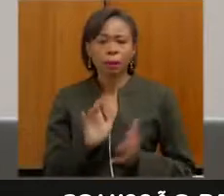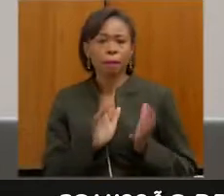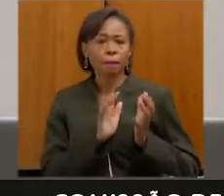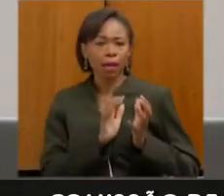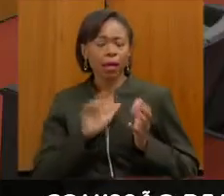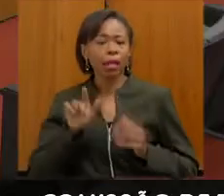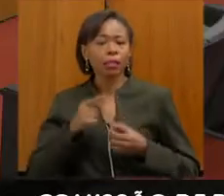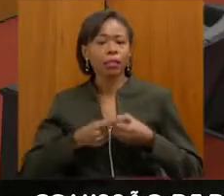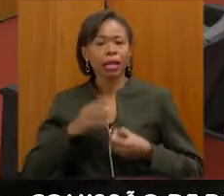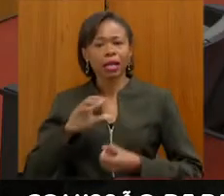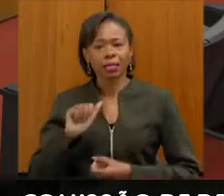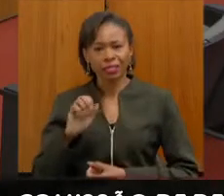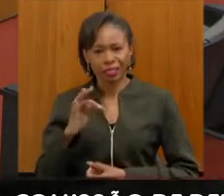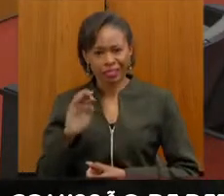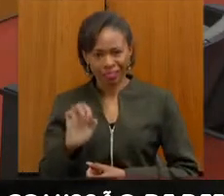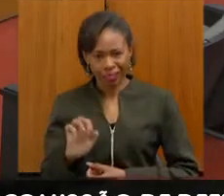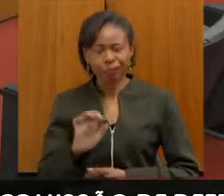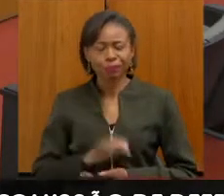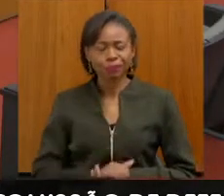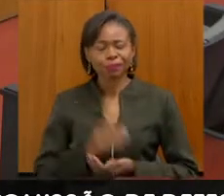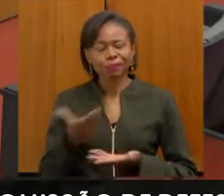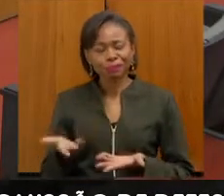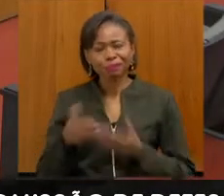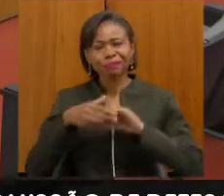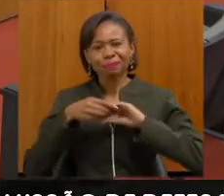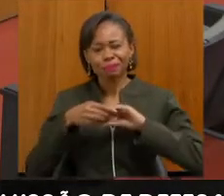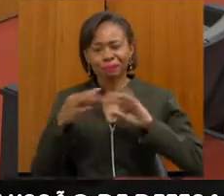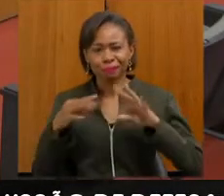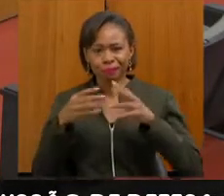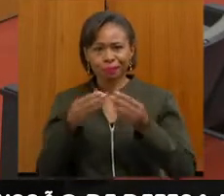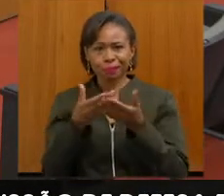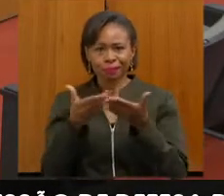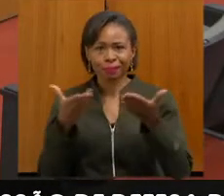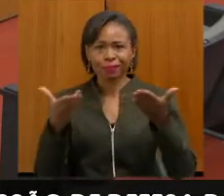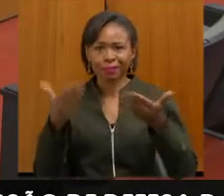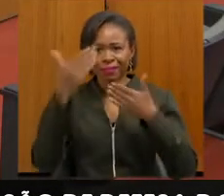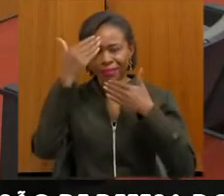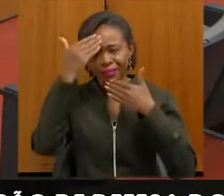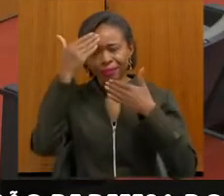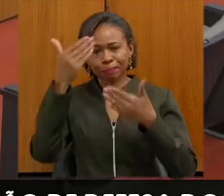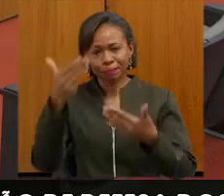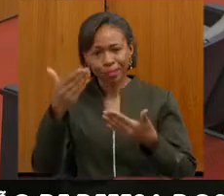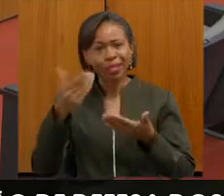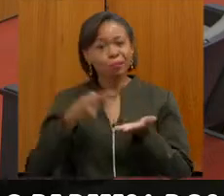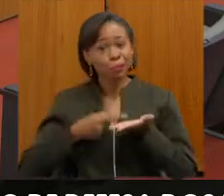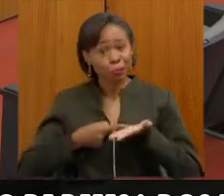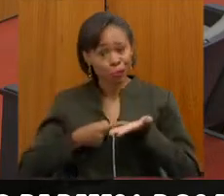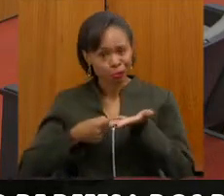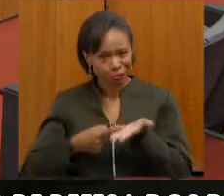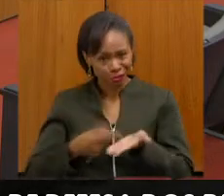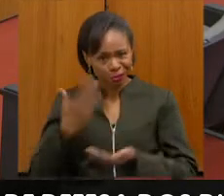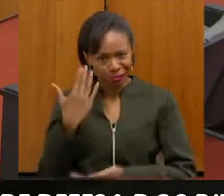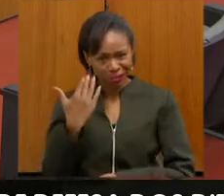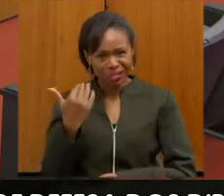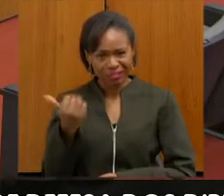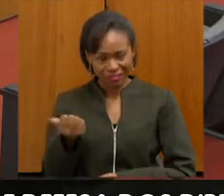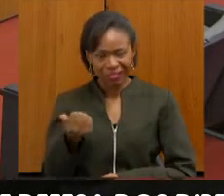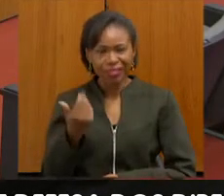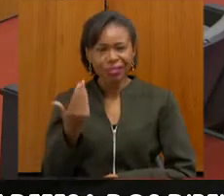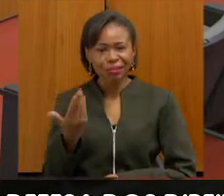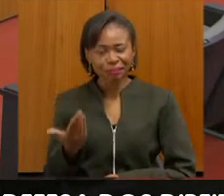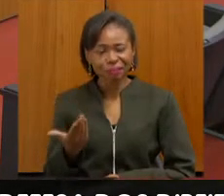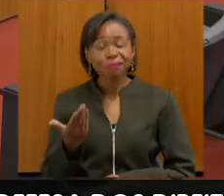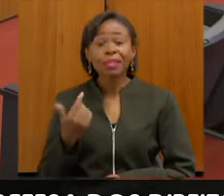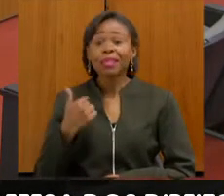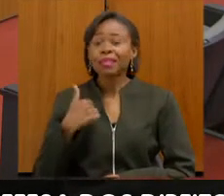Também quero cumprimentar a todos e a todas, cumprimentar e agradecer o convite, professor Wendel, e quero